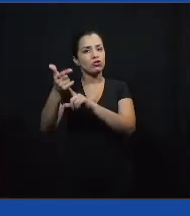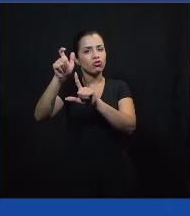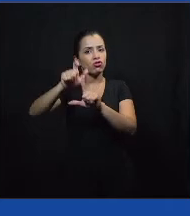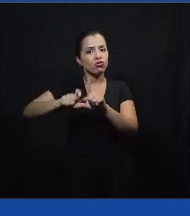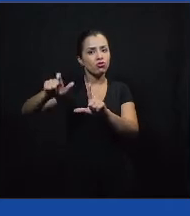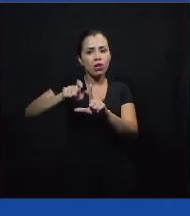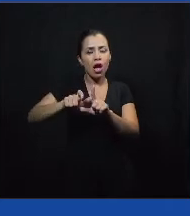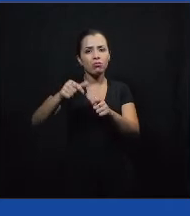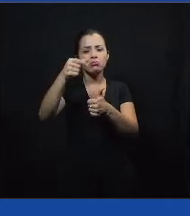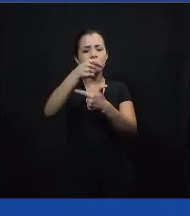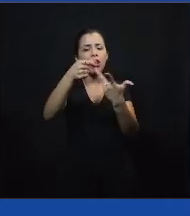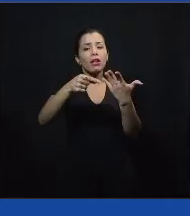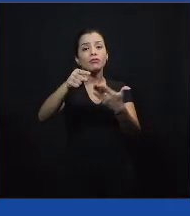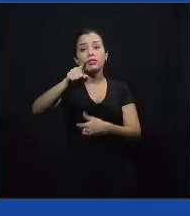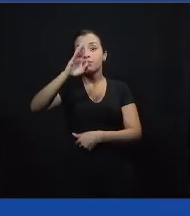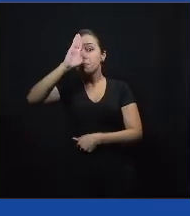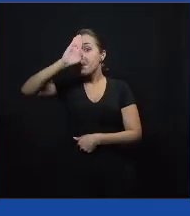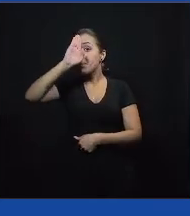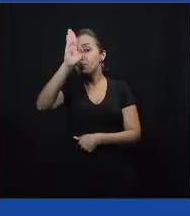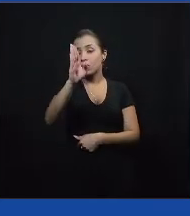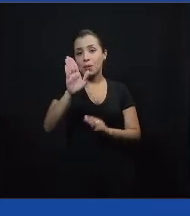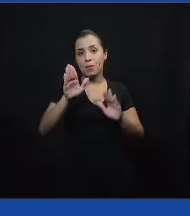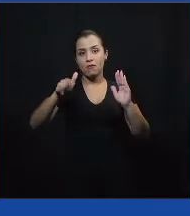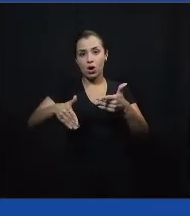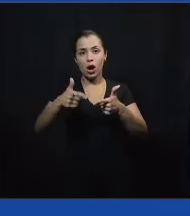aí para a gente focar com o problema público?